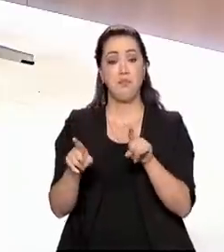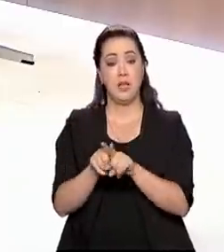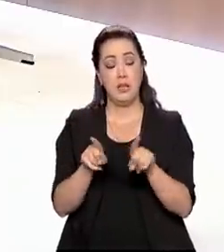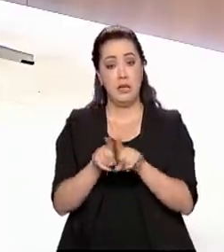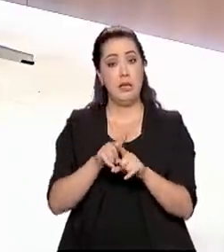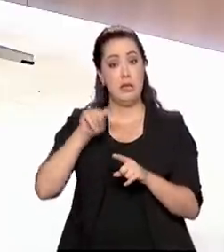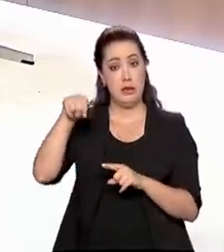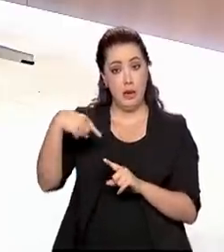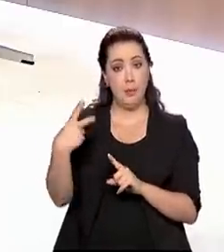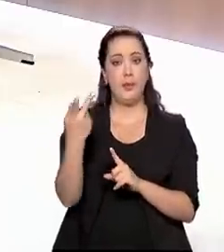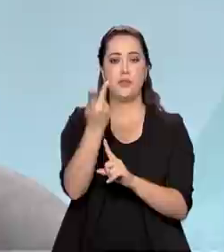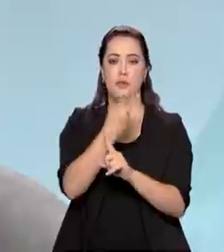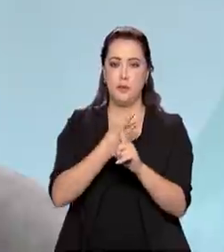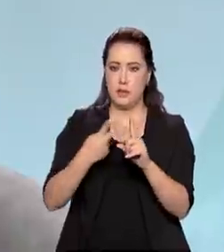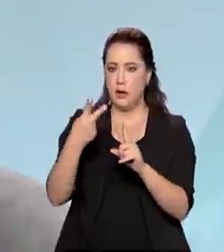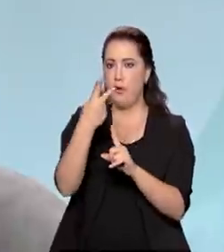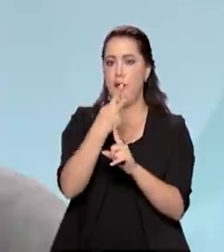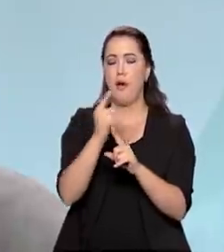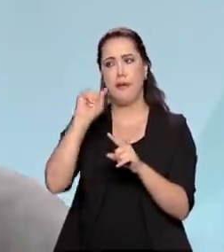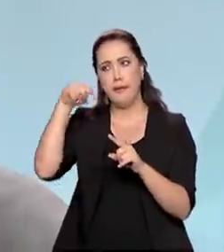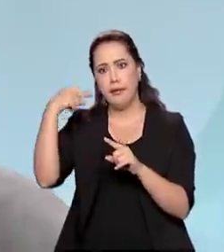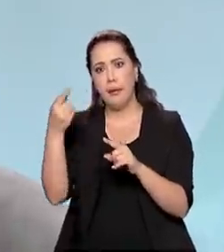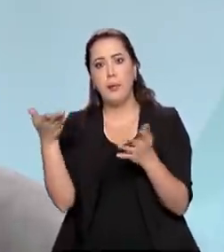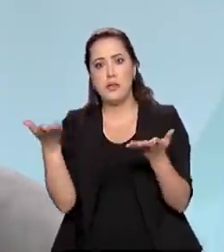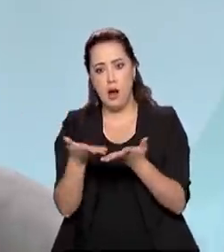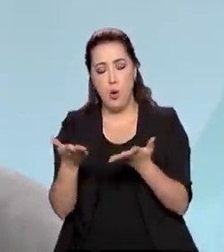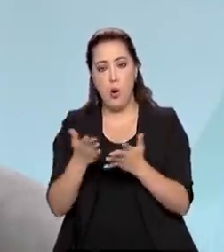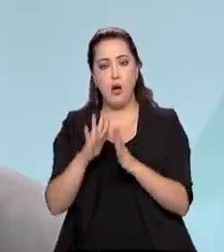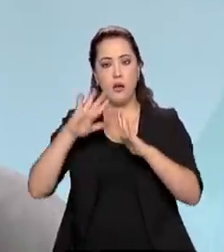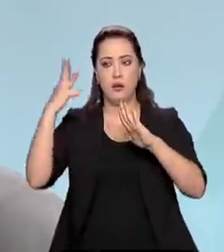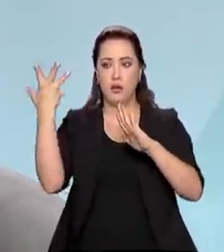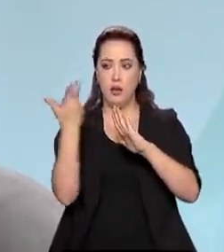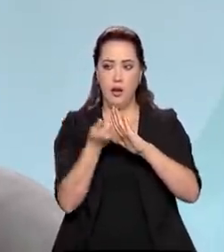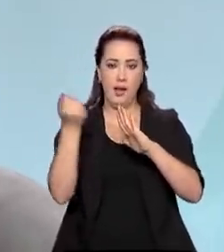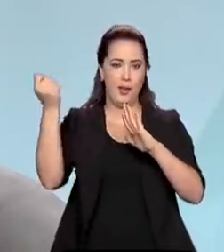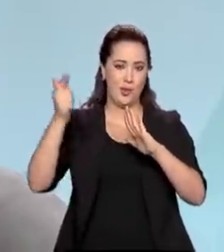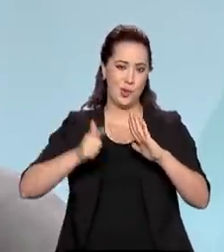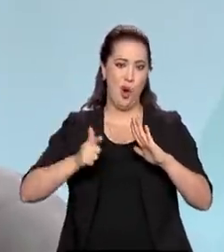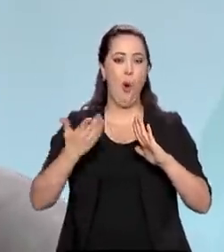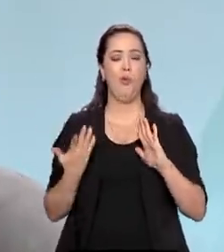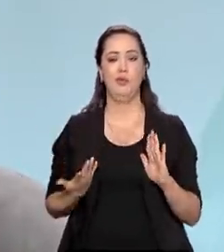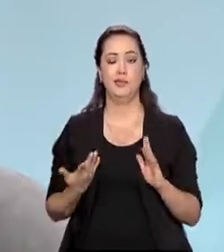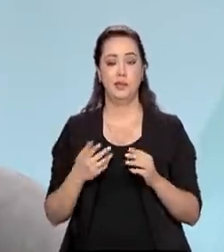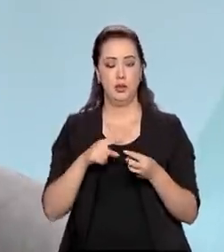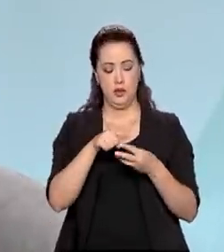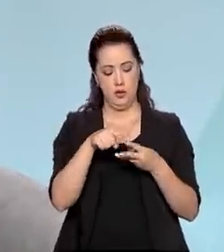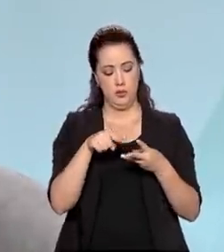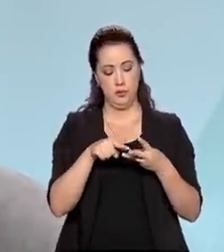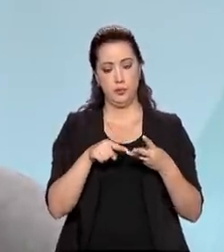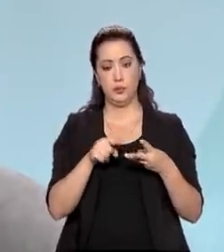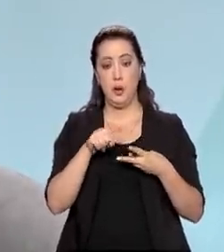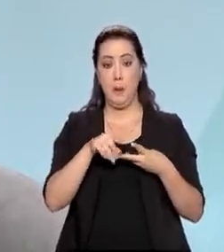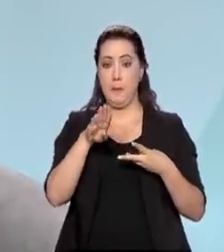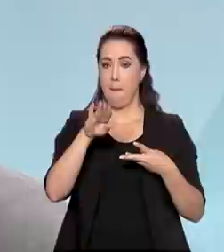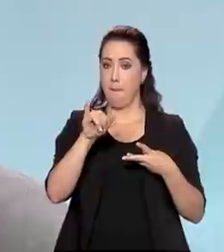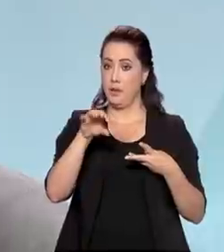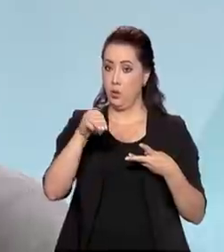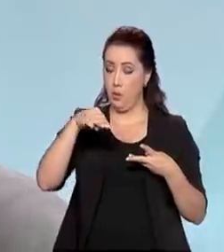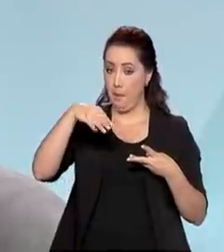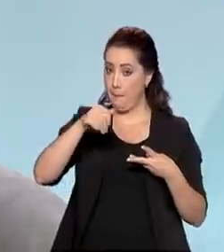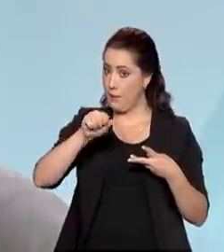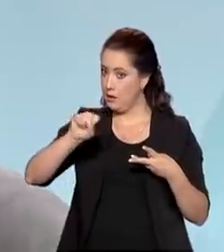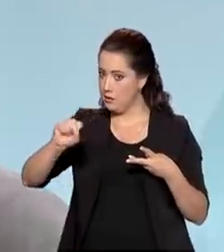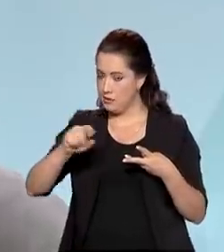recentemente, a energia solar. Então, são três fontes, a biomassa, a energia eólica e a energia solar,